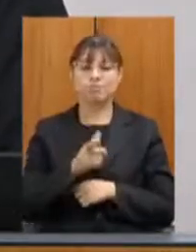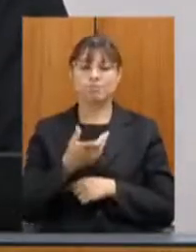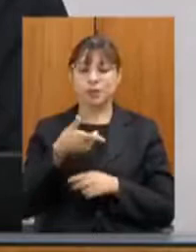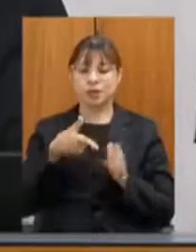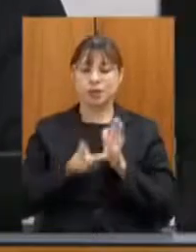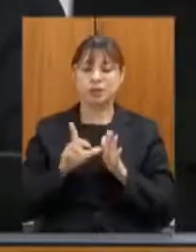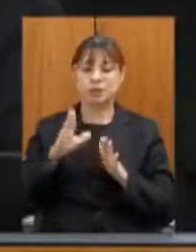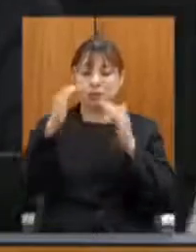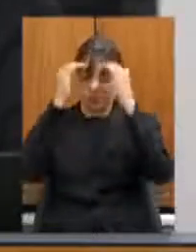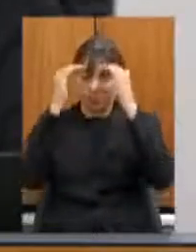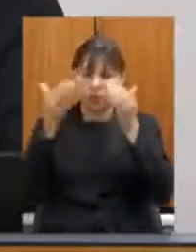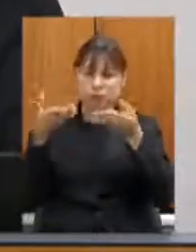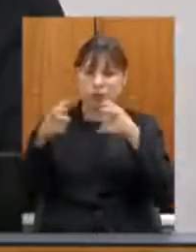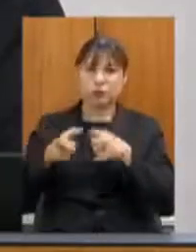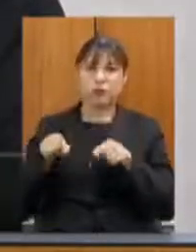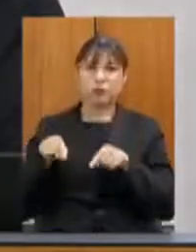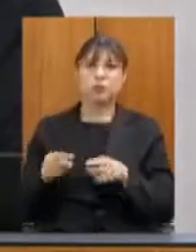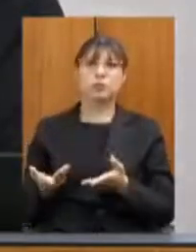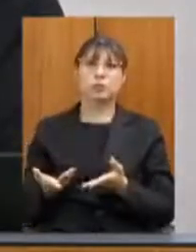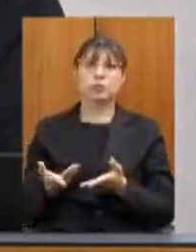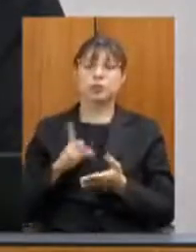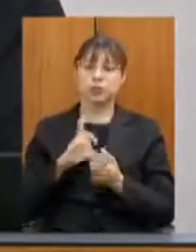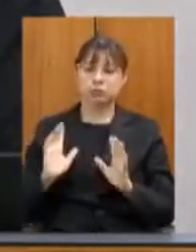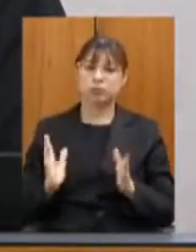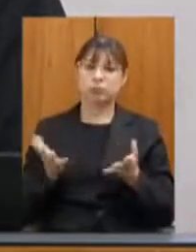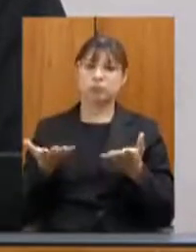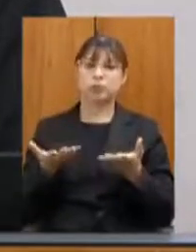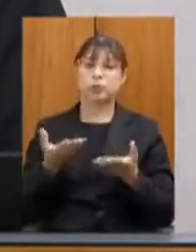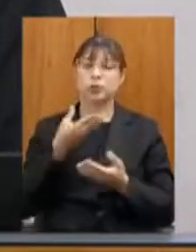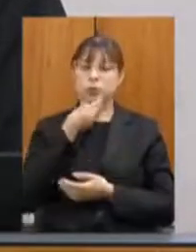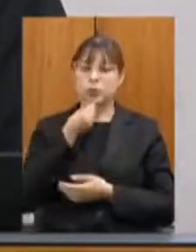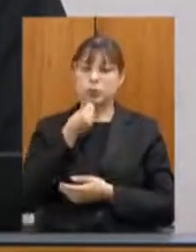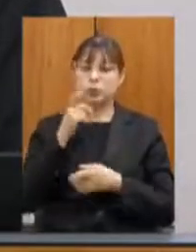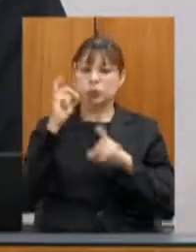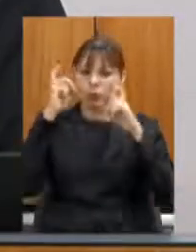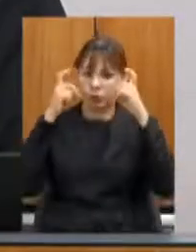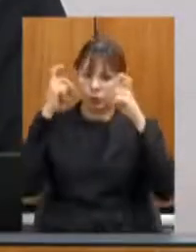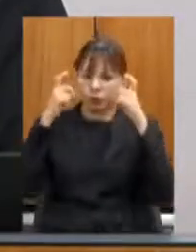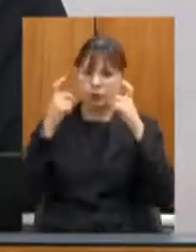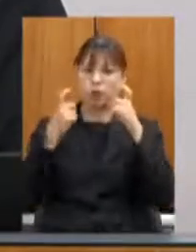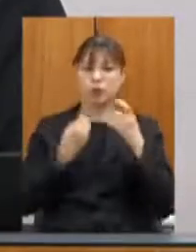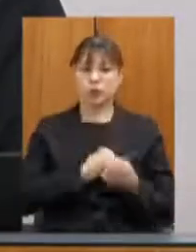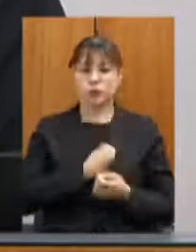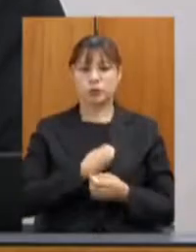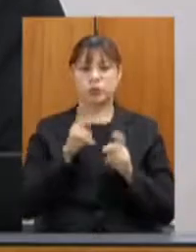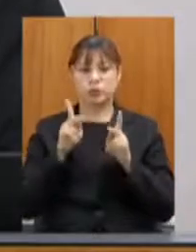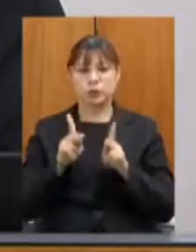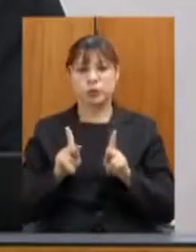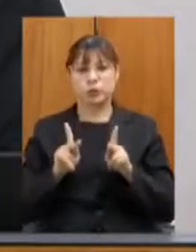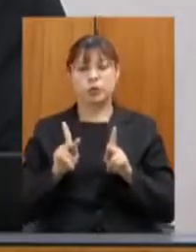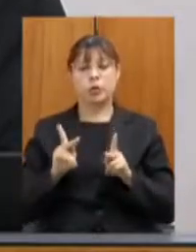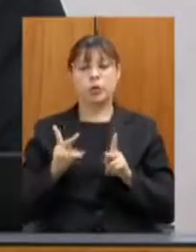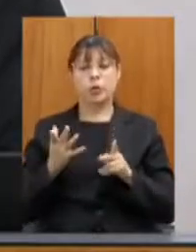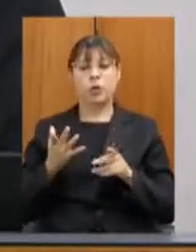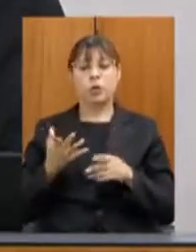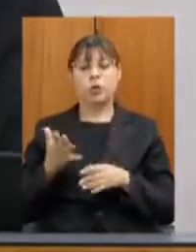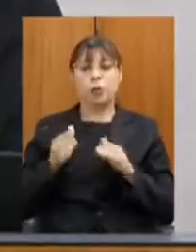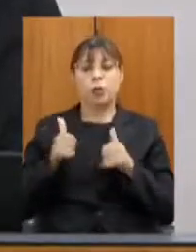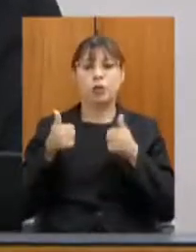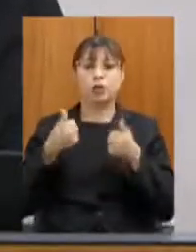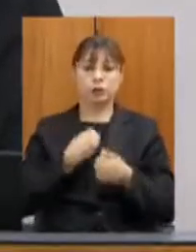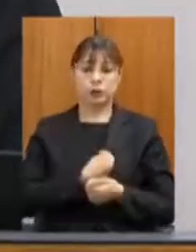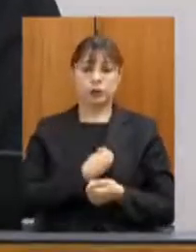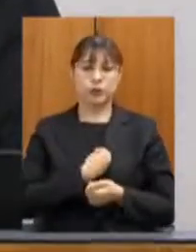e da qual foi homenageado. Um homem que se preocupava com a vida das pessoas, com a qualidade de vida dos mineiros,